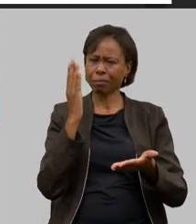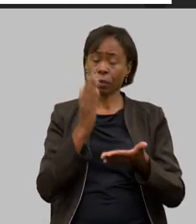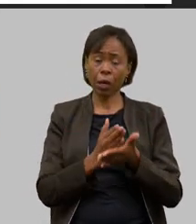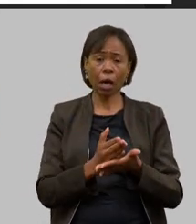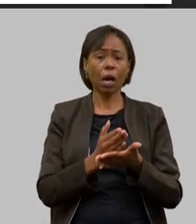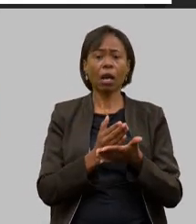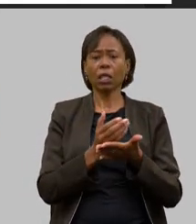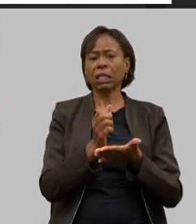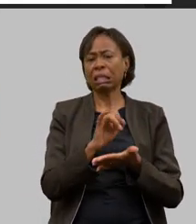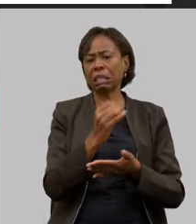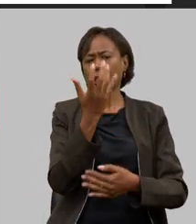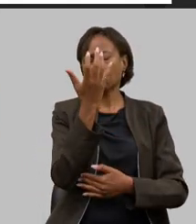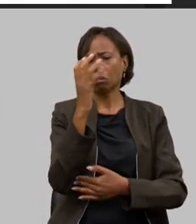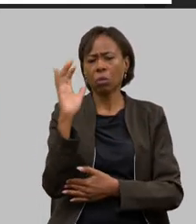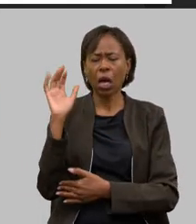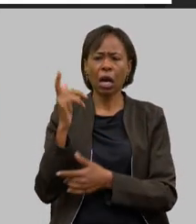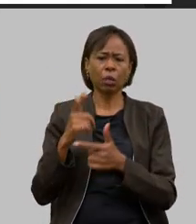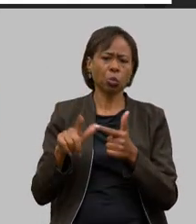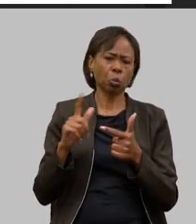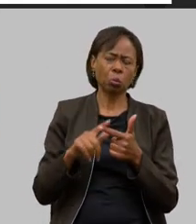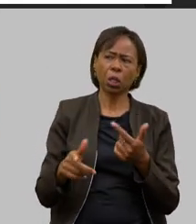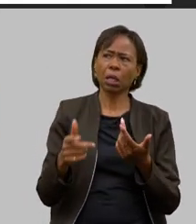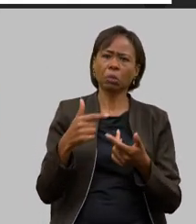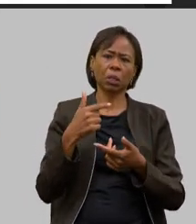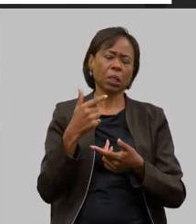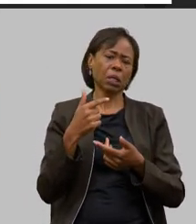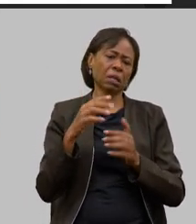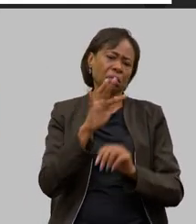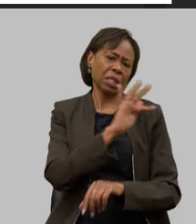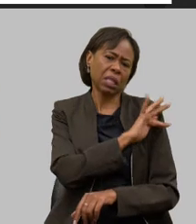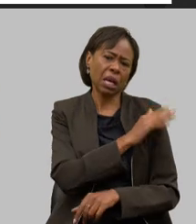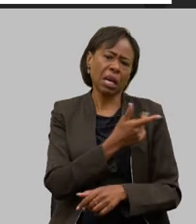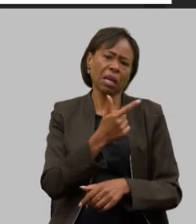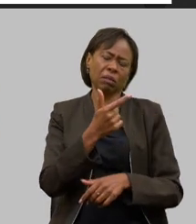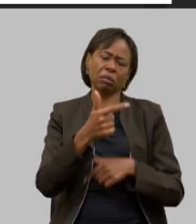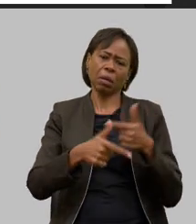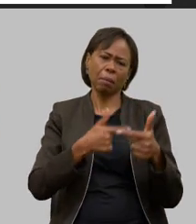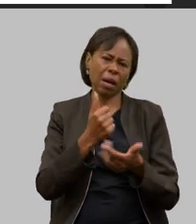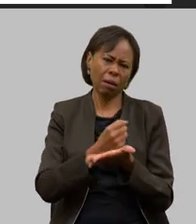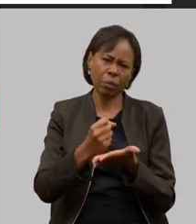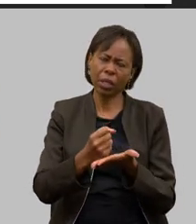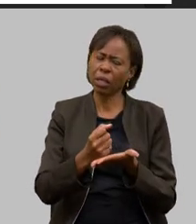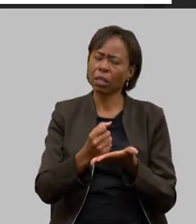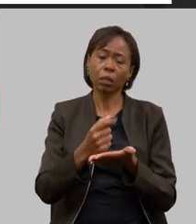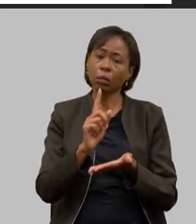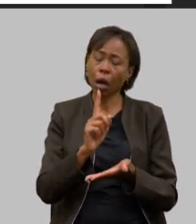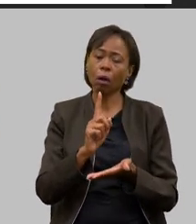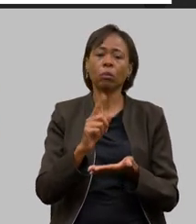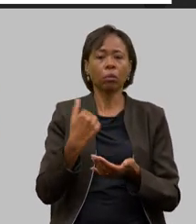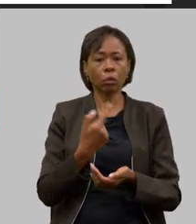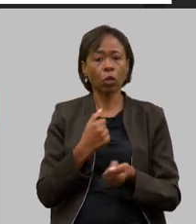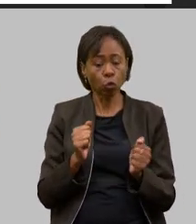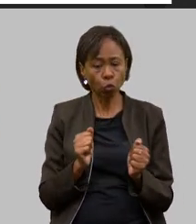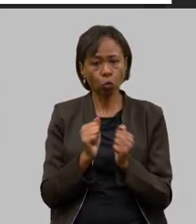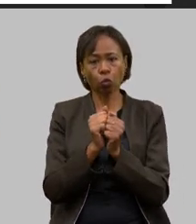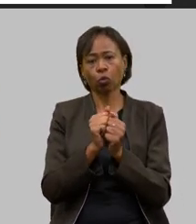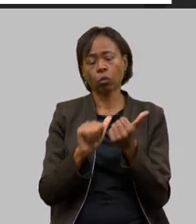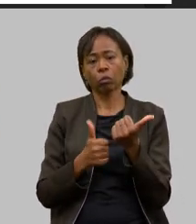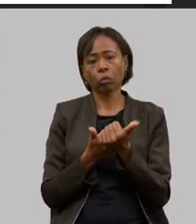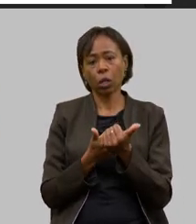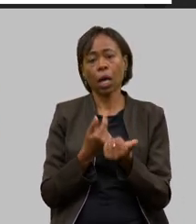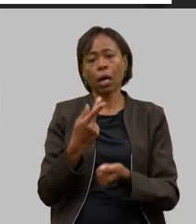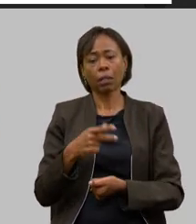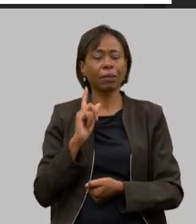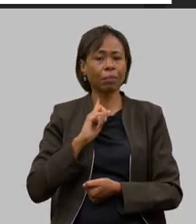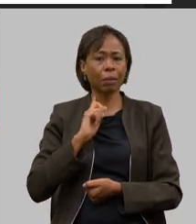sanitários sejam eles trabalhistas fiscais nós temos que estar juntos e eu sinto um clima muito propício em Minas Gerais e muito